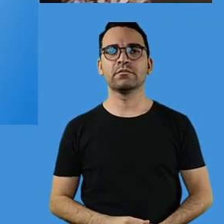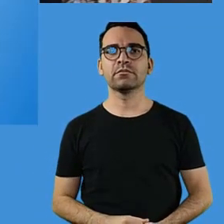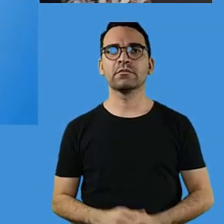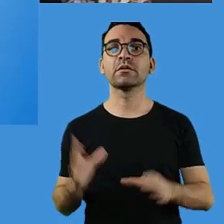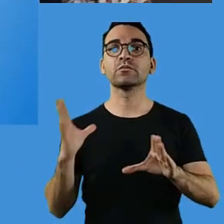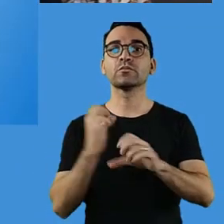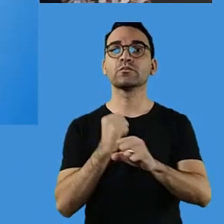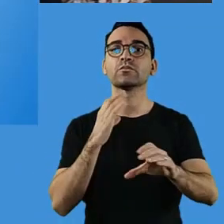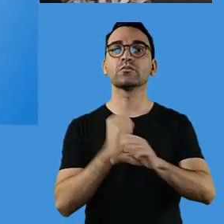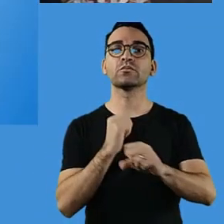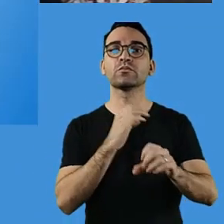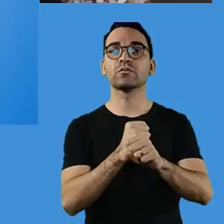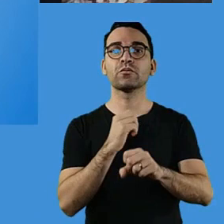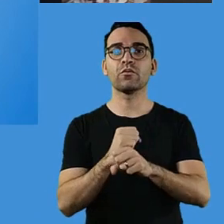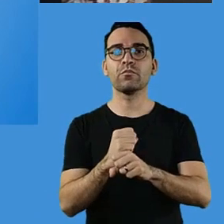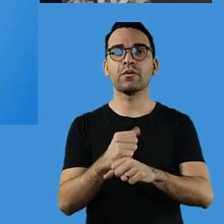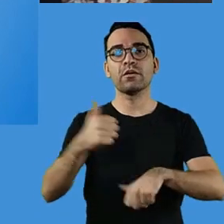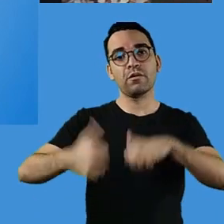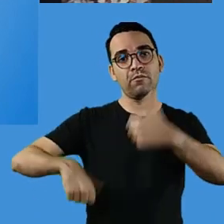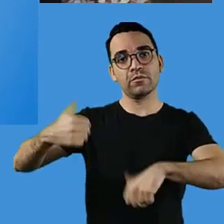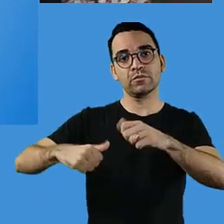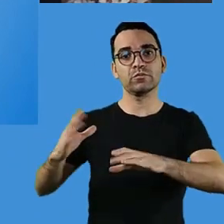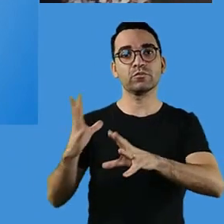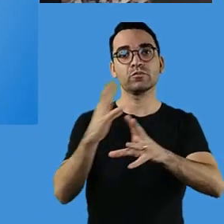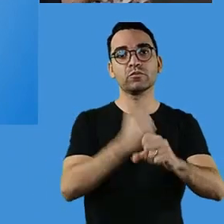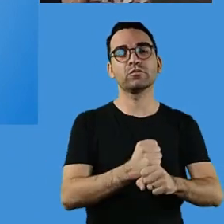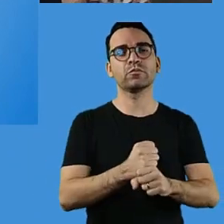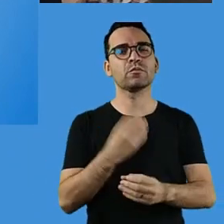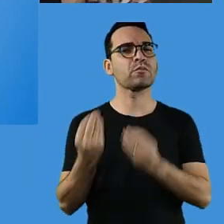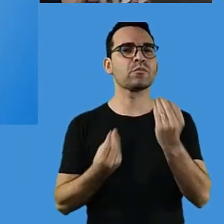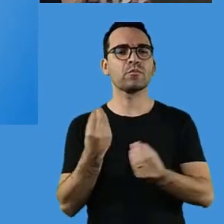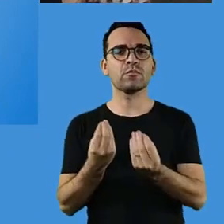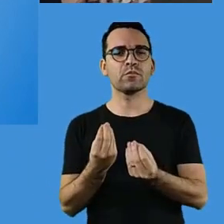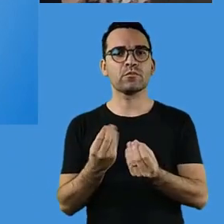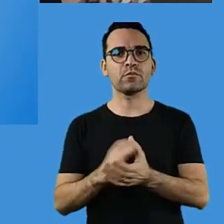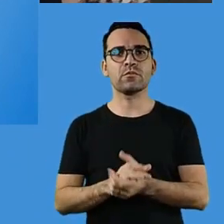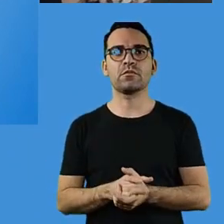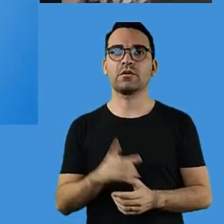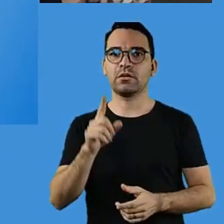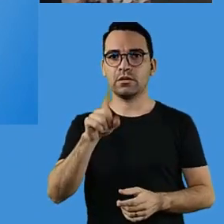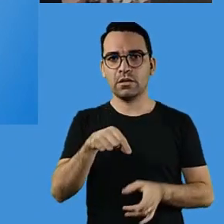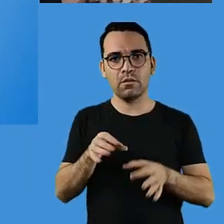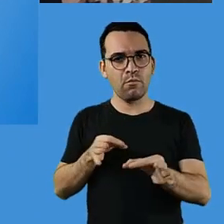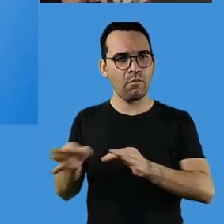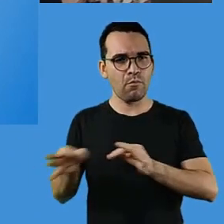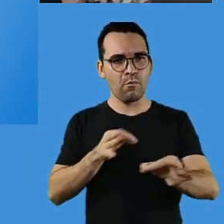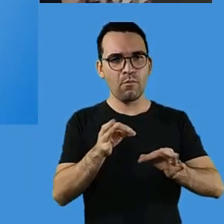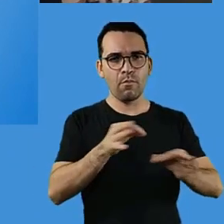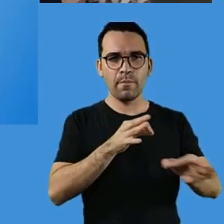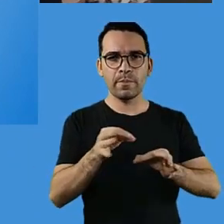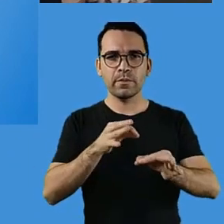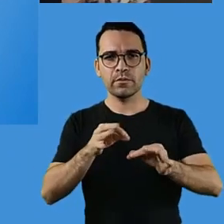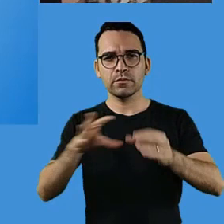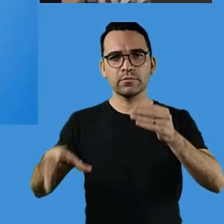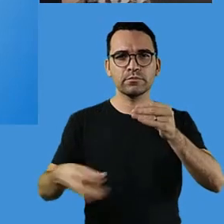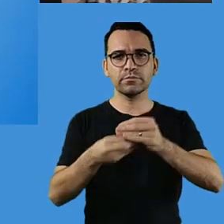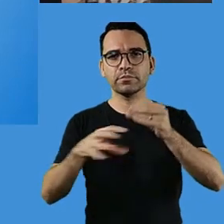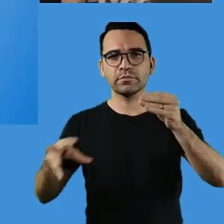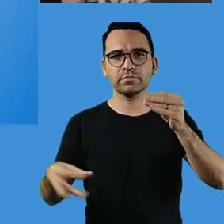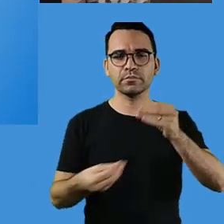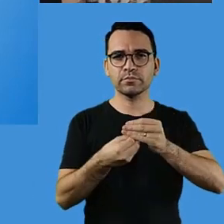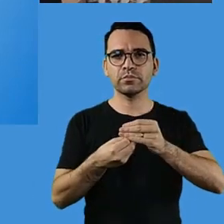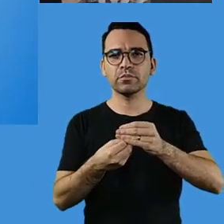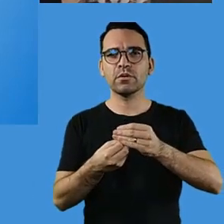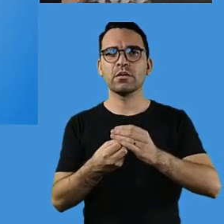E a somativa, o que seria a avaliação somativa? É um meio de organizar em um